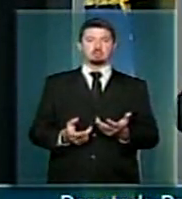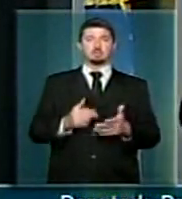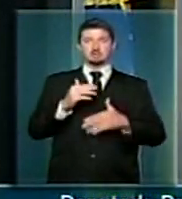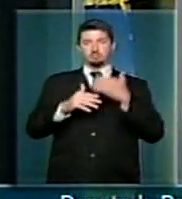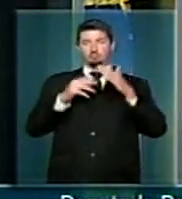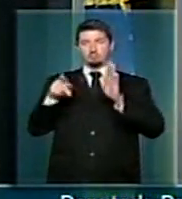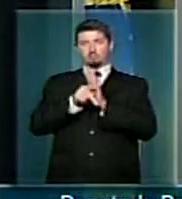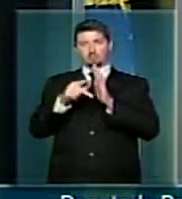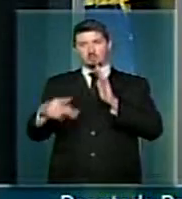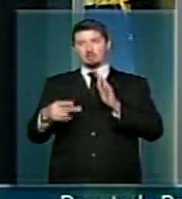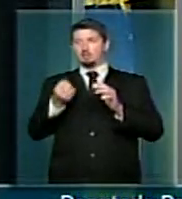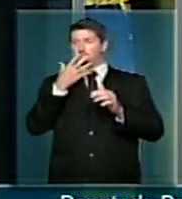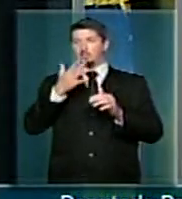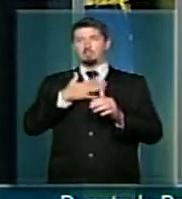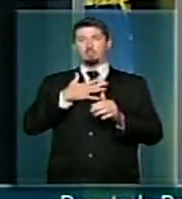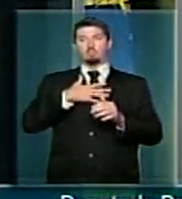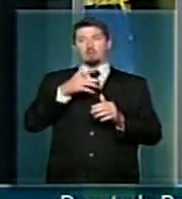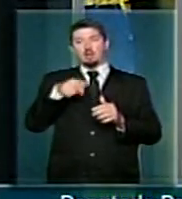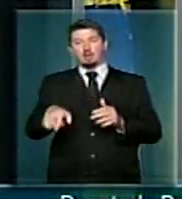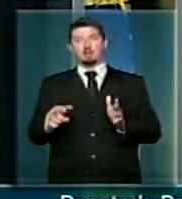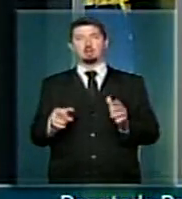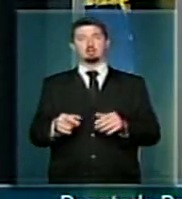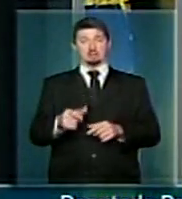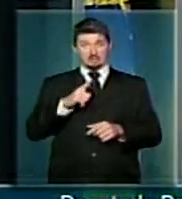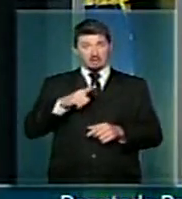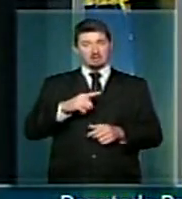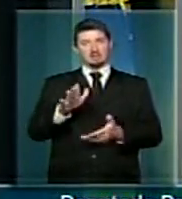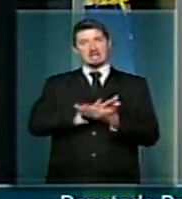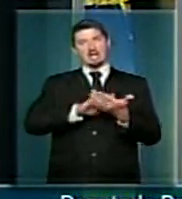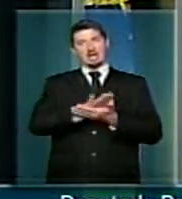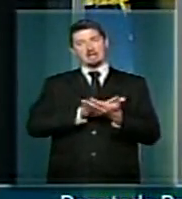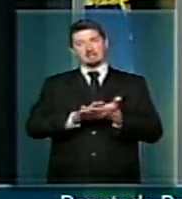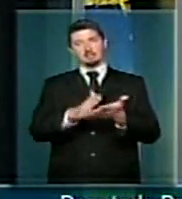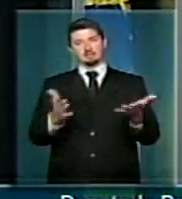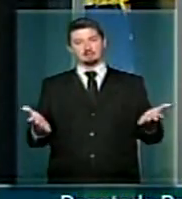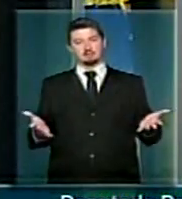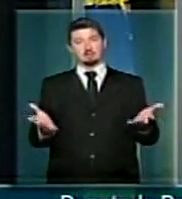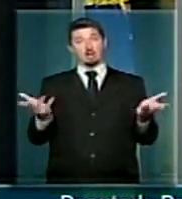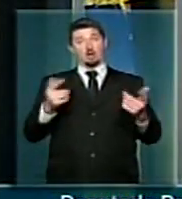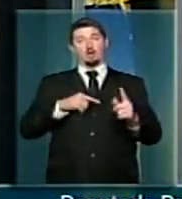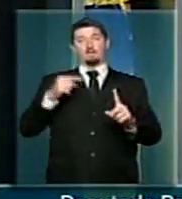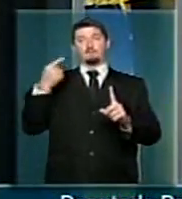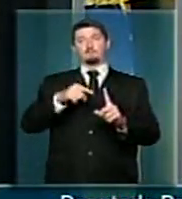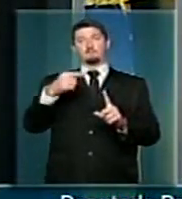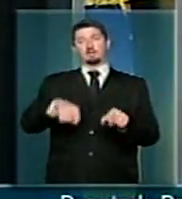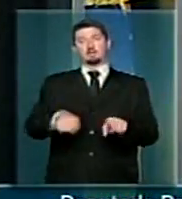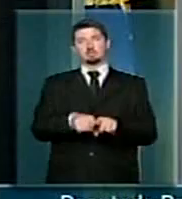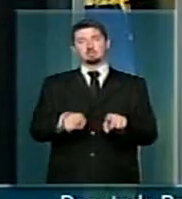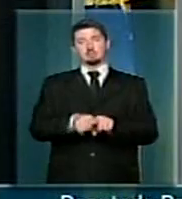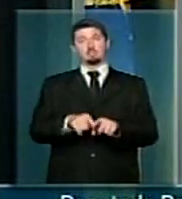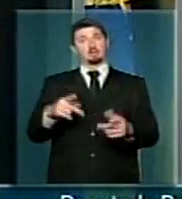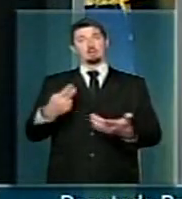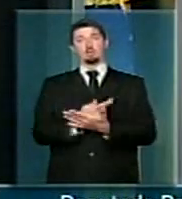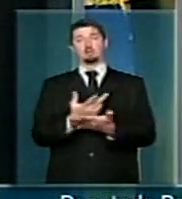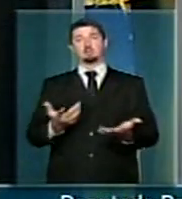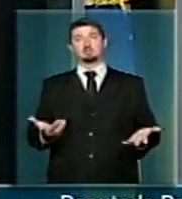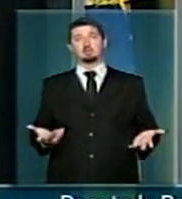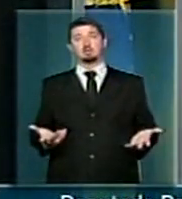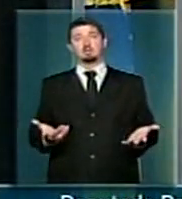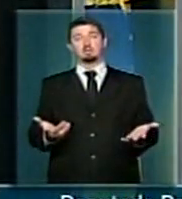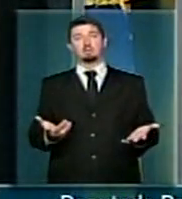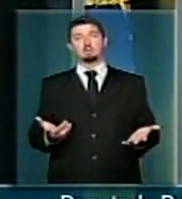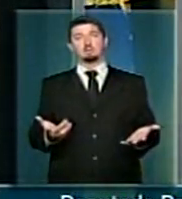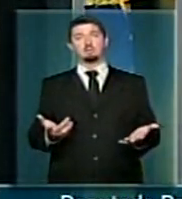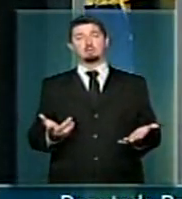desenvolvimento, o seu bem-estar, não tiveram nada disso e são hoje vítimas também desse processo. Eu queria dizer